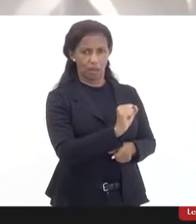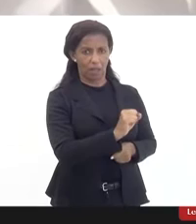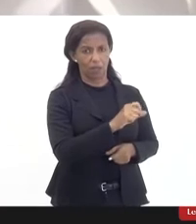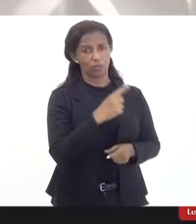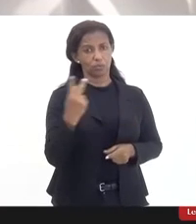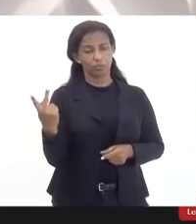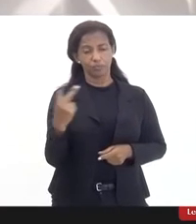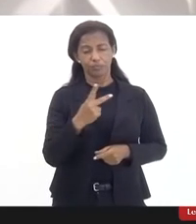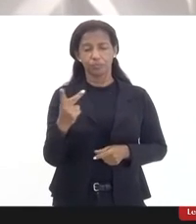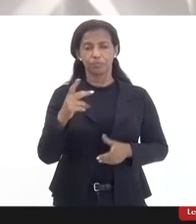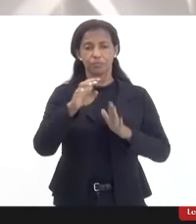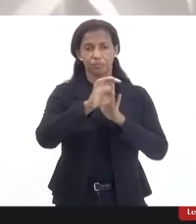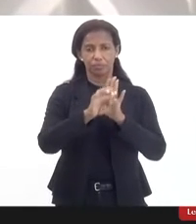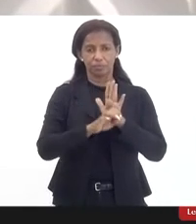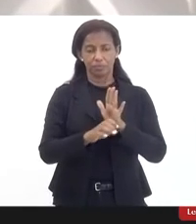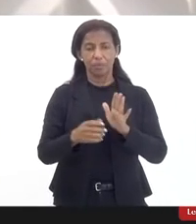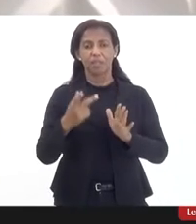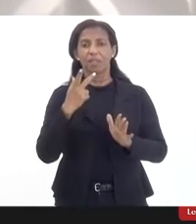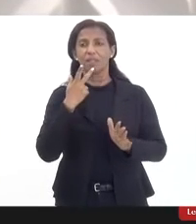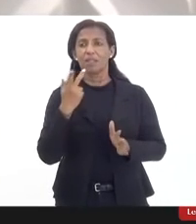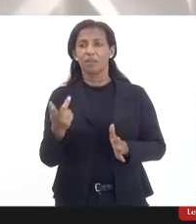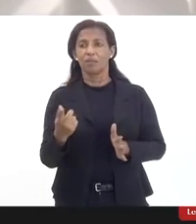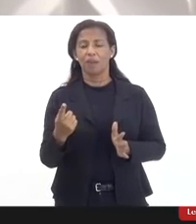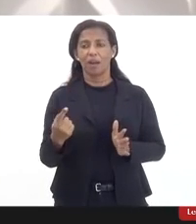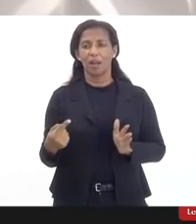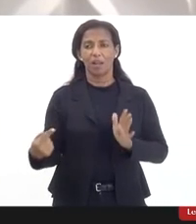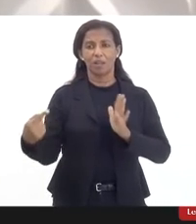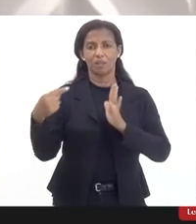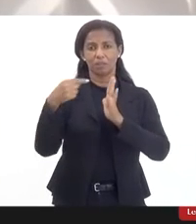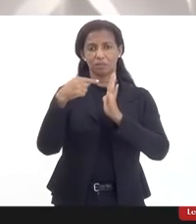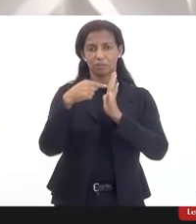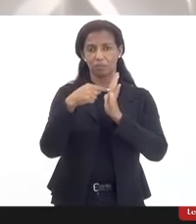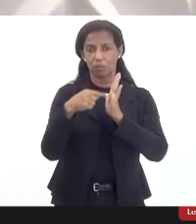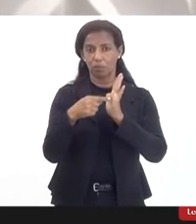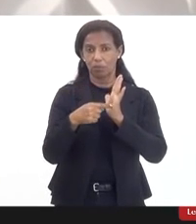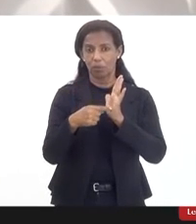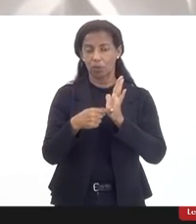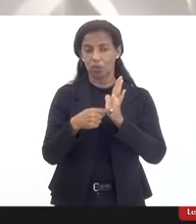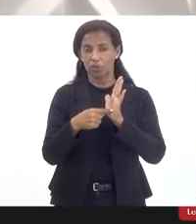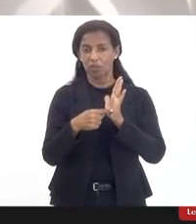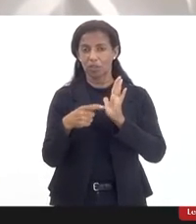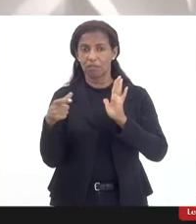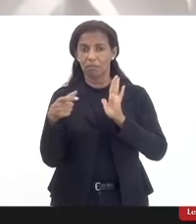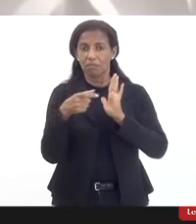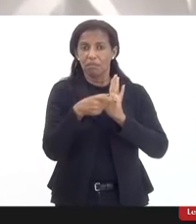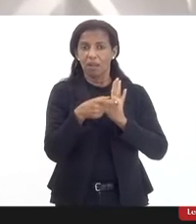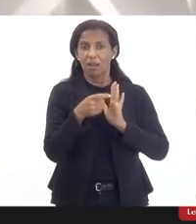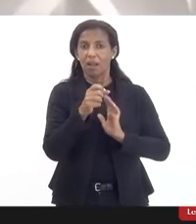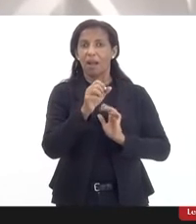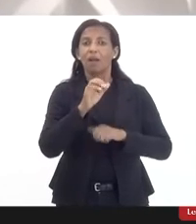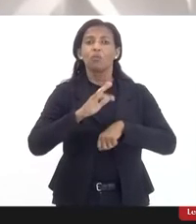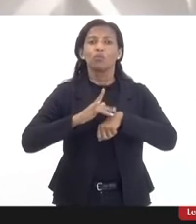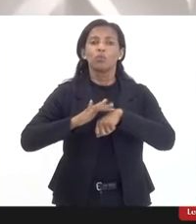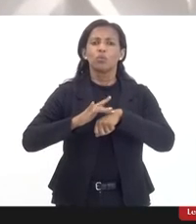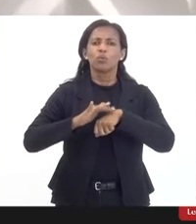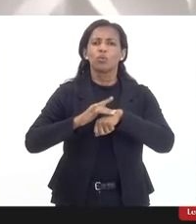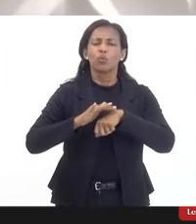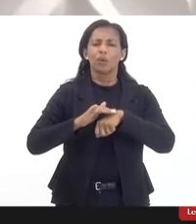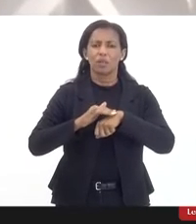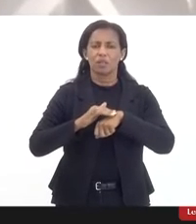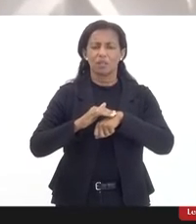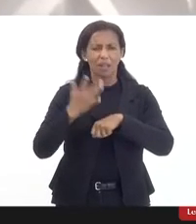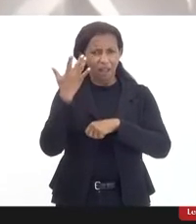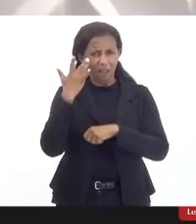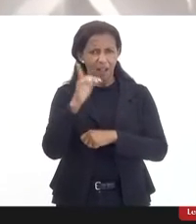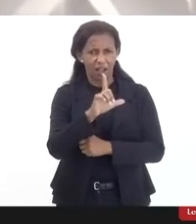solicitam a indicação do sídio da doença. Se o senhor acha pertinente que no